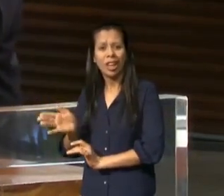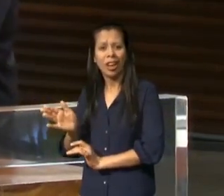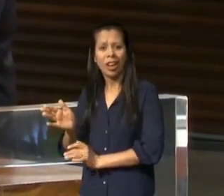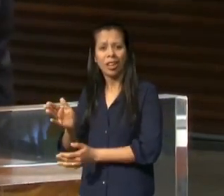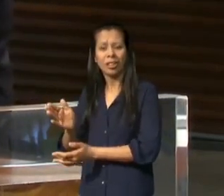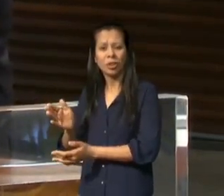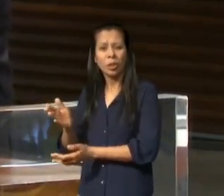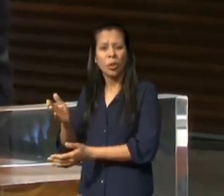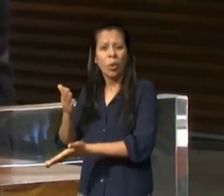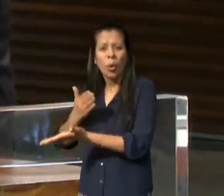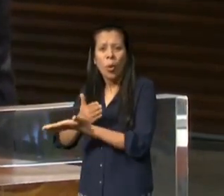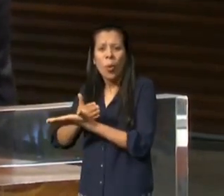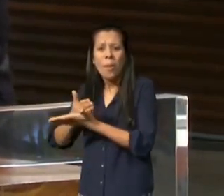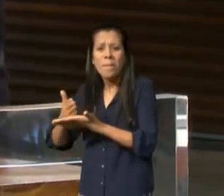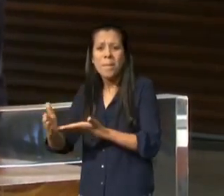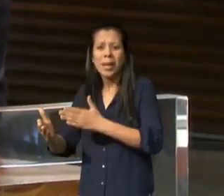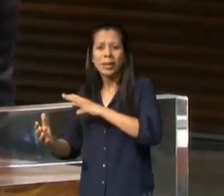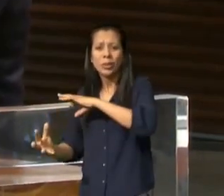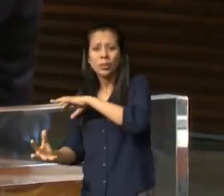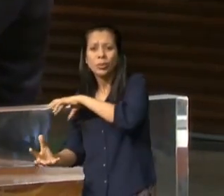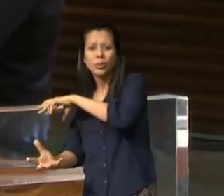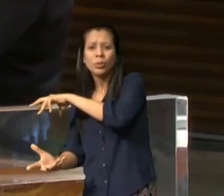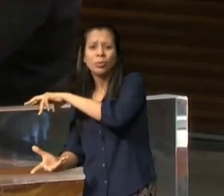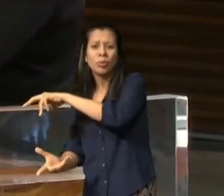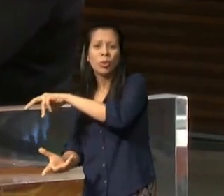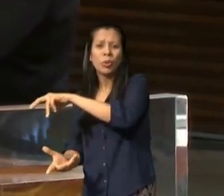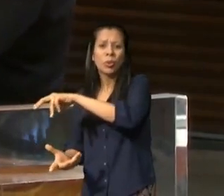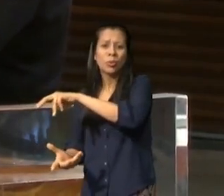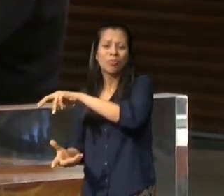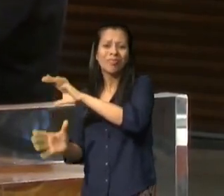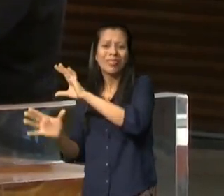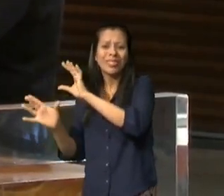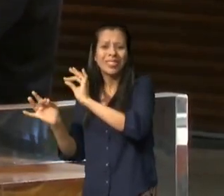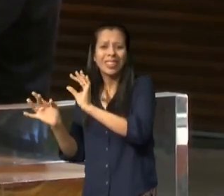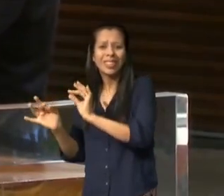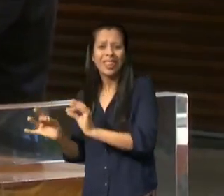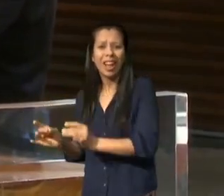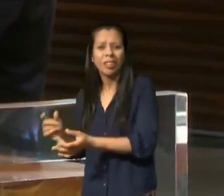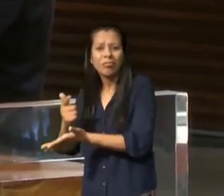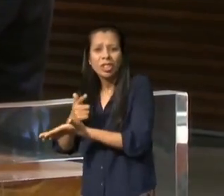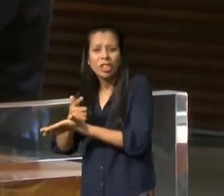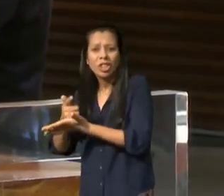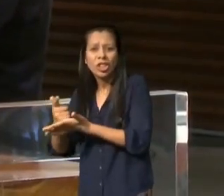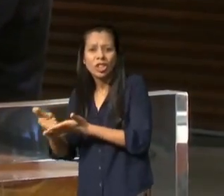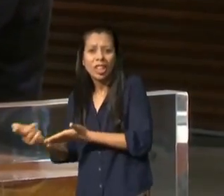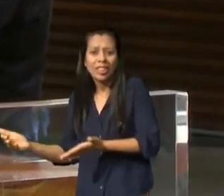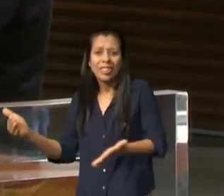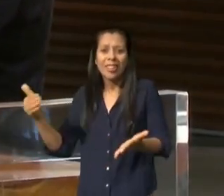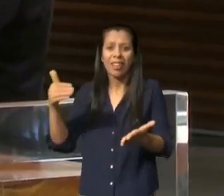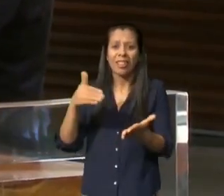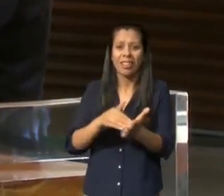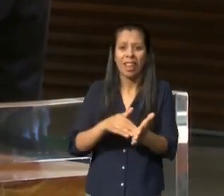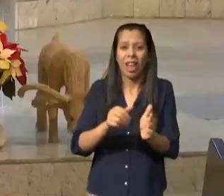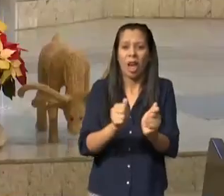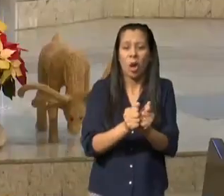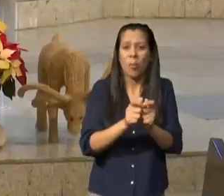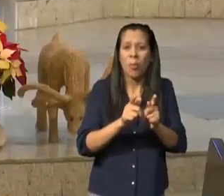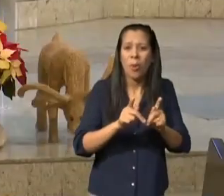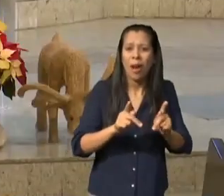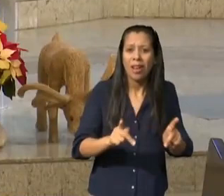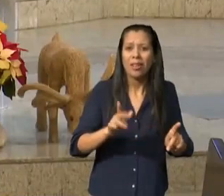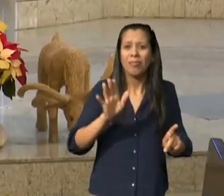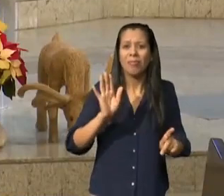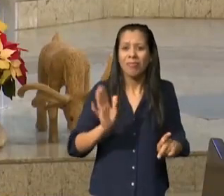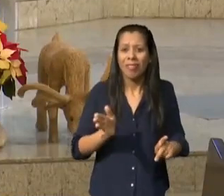na concepção deste mundo e a maneira que ele esteve ou que ele